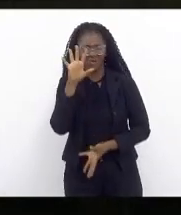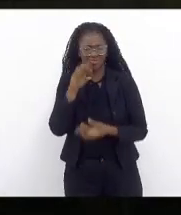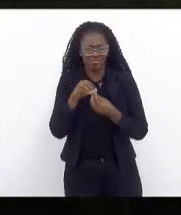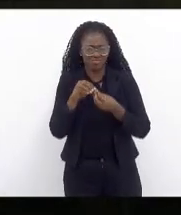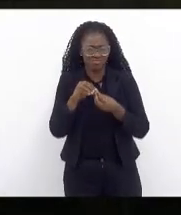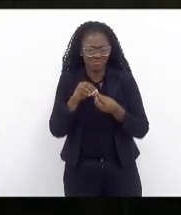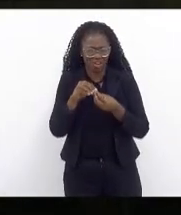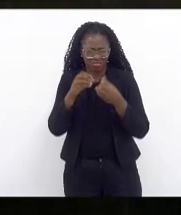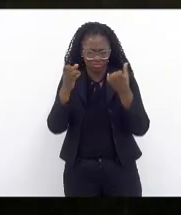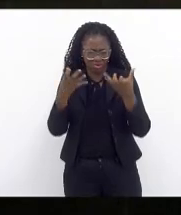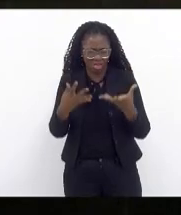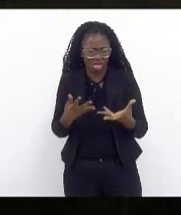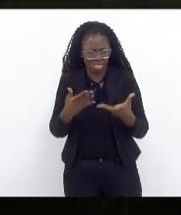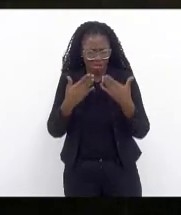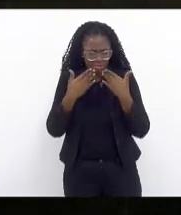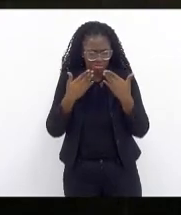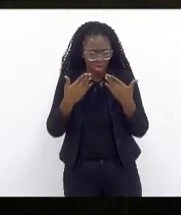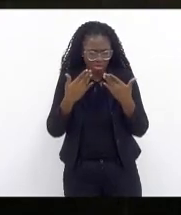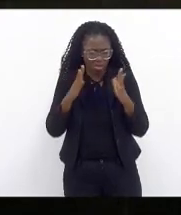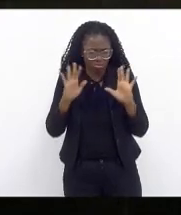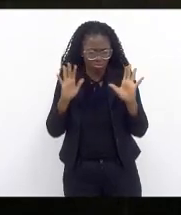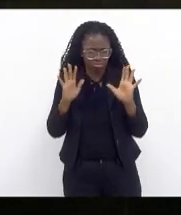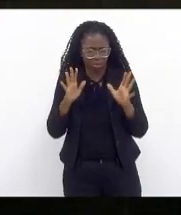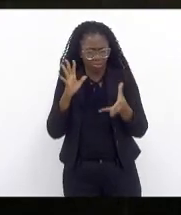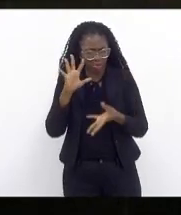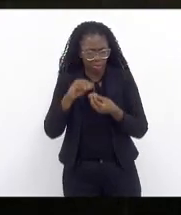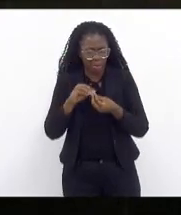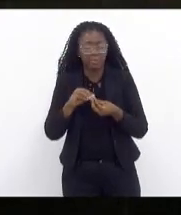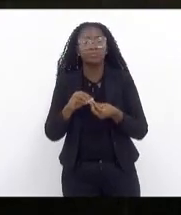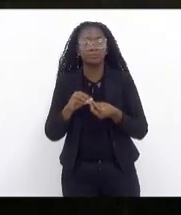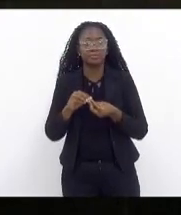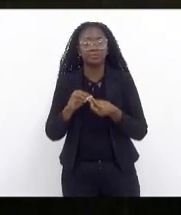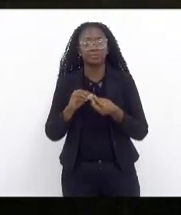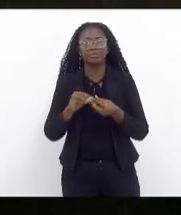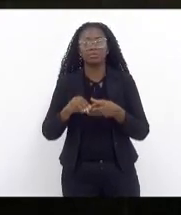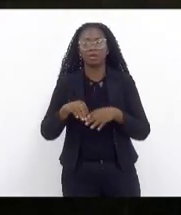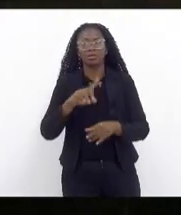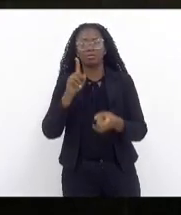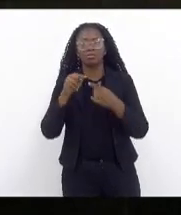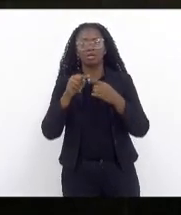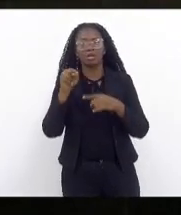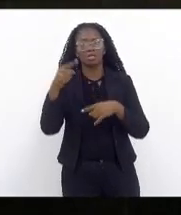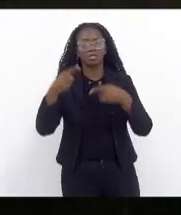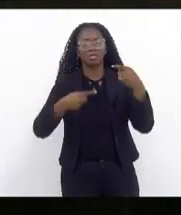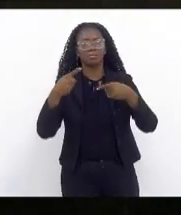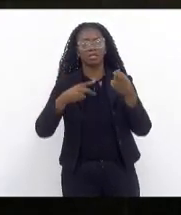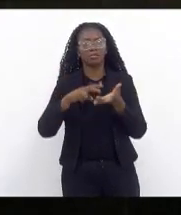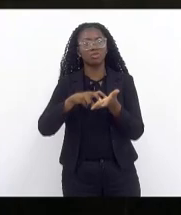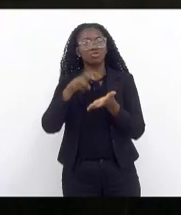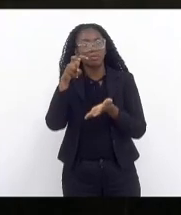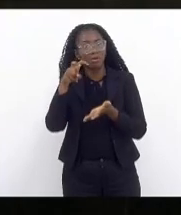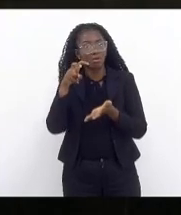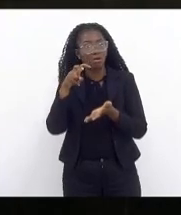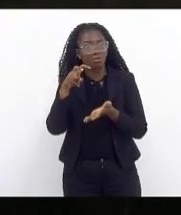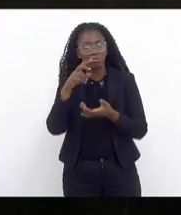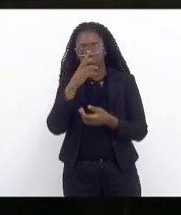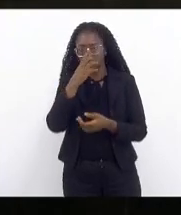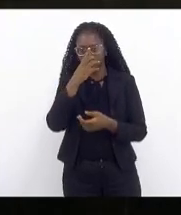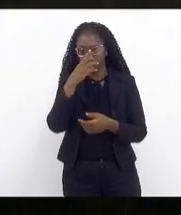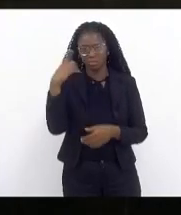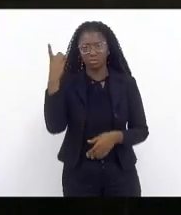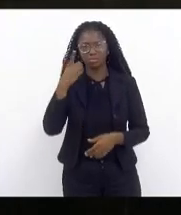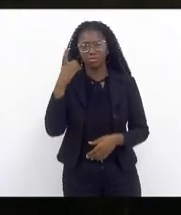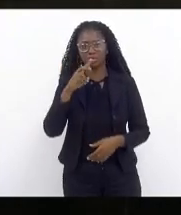apresentação a respeito do que hoje debatemos pela manhã deputado